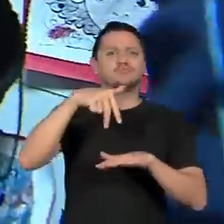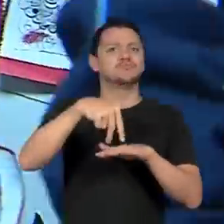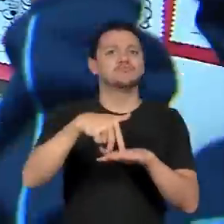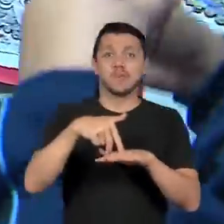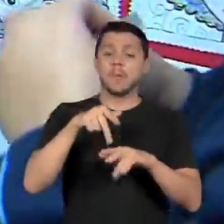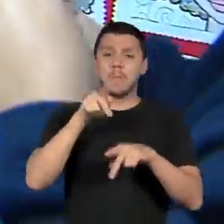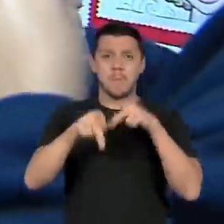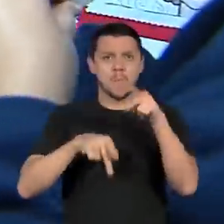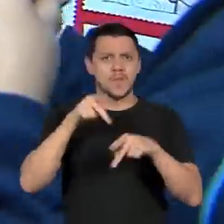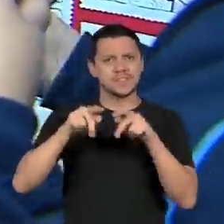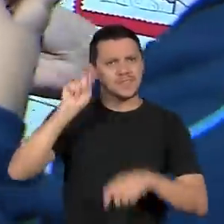negra no Brasil.